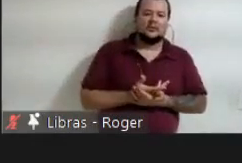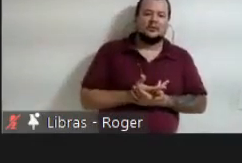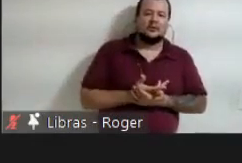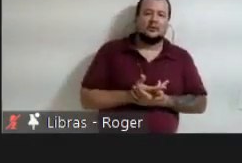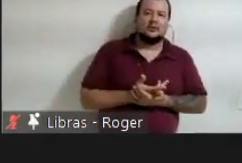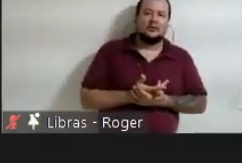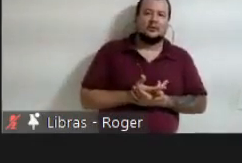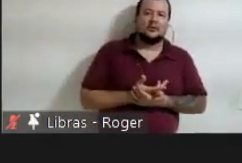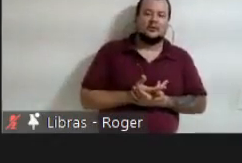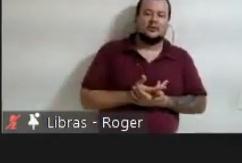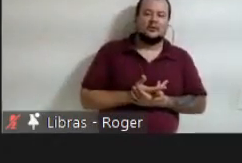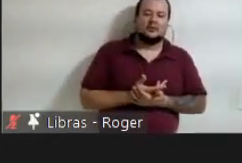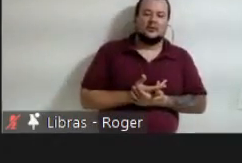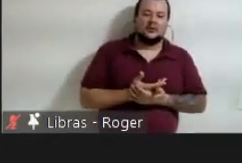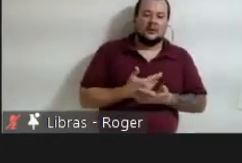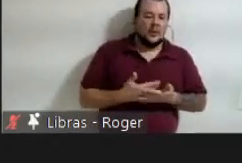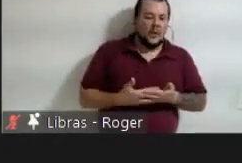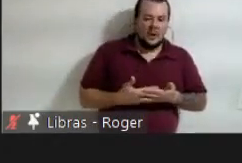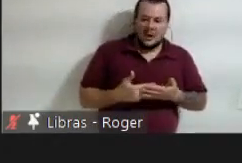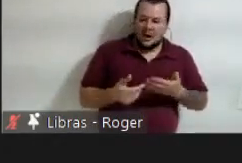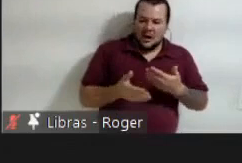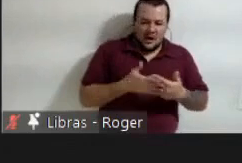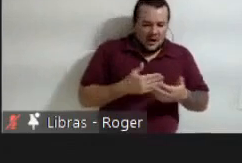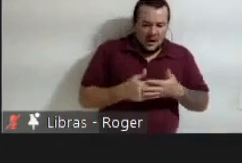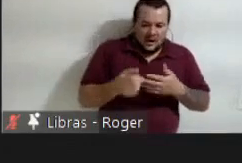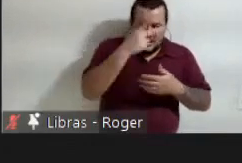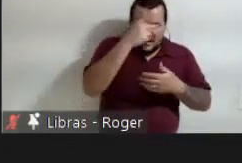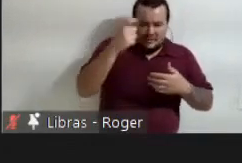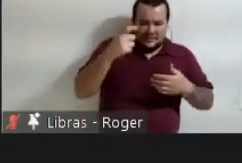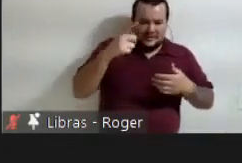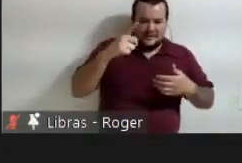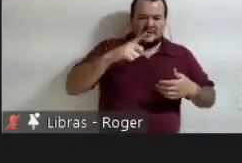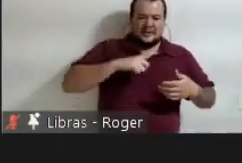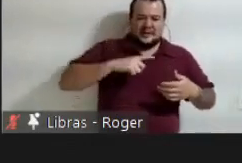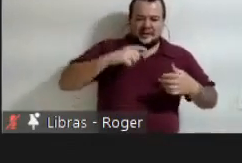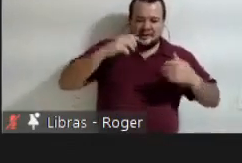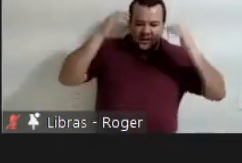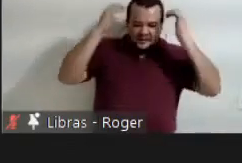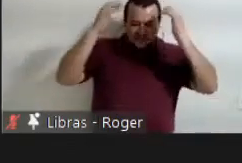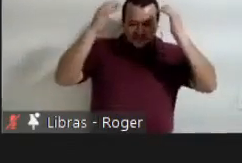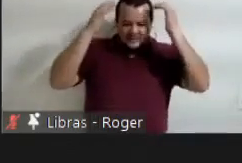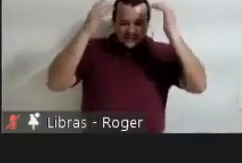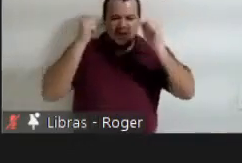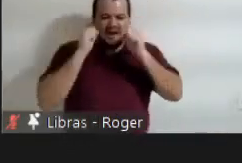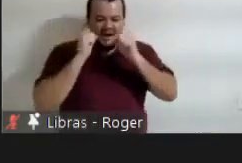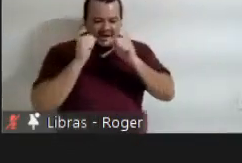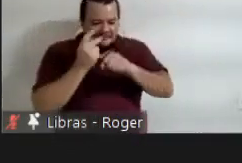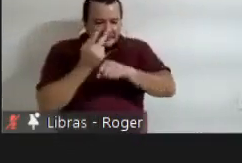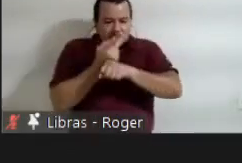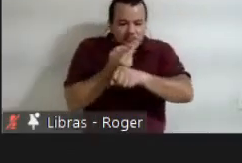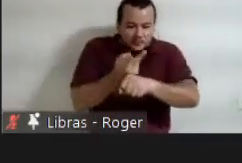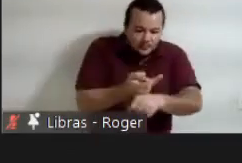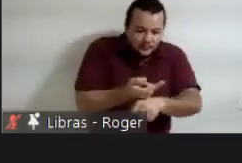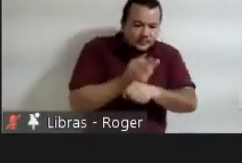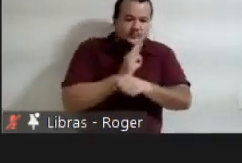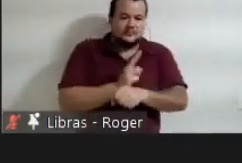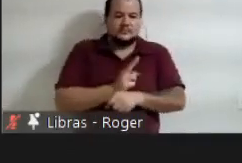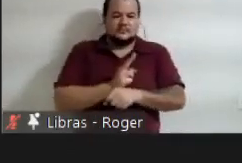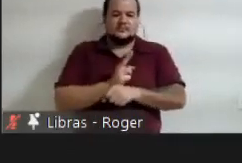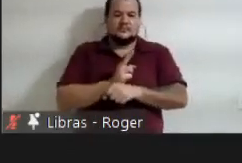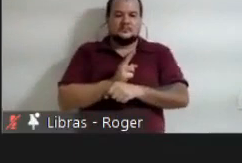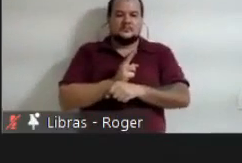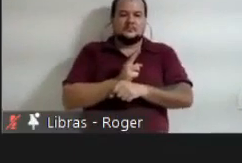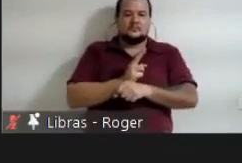explora soluções. Esse tipo de aprendizagem não é nada sofisticado, é o que de forma natural e